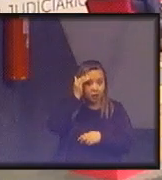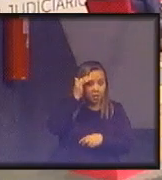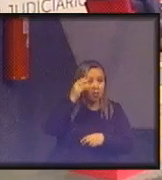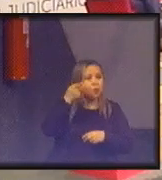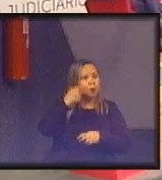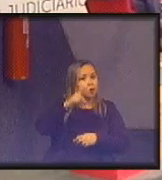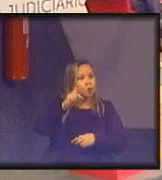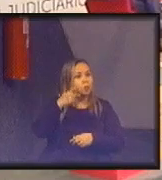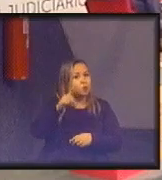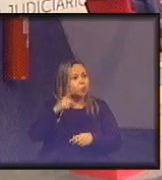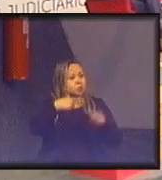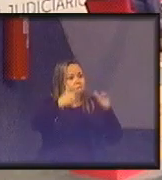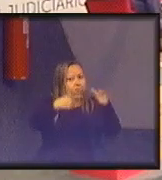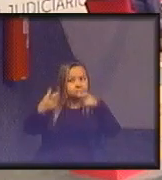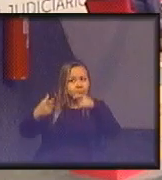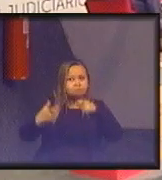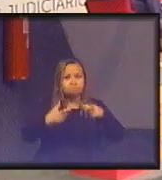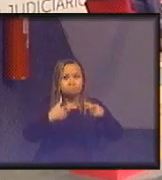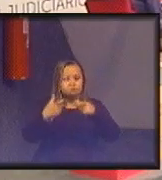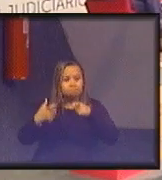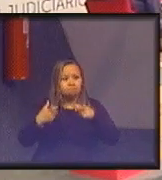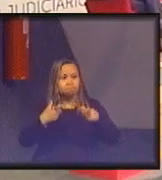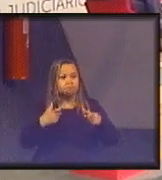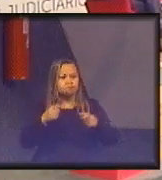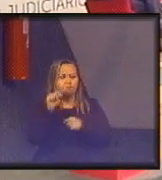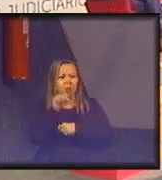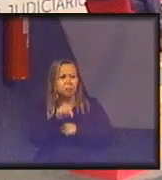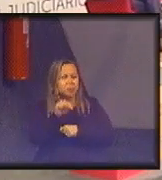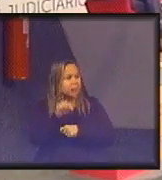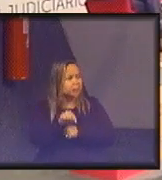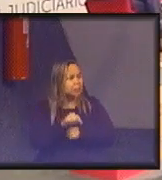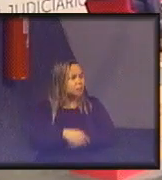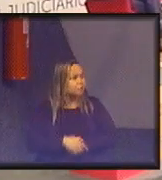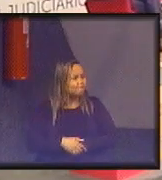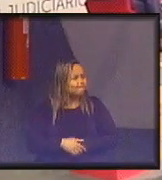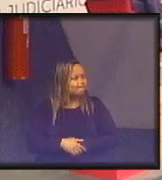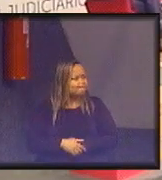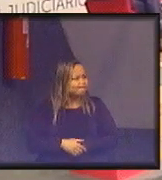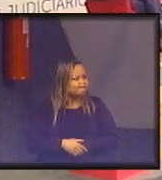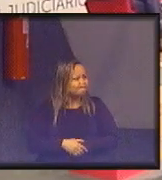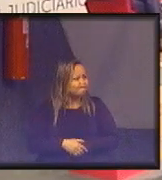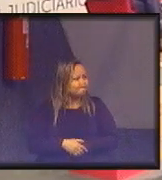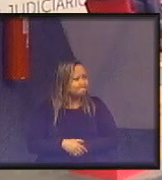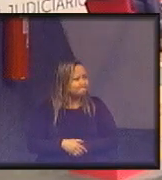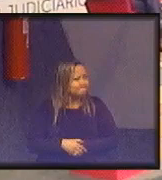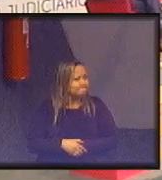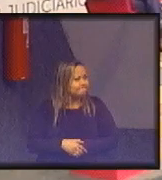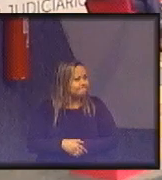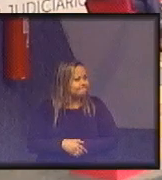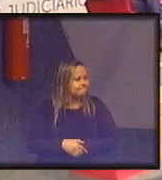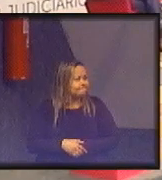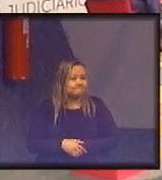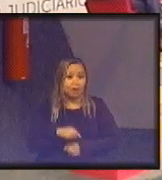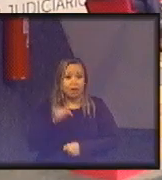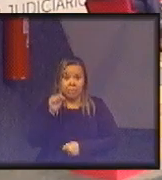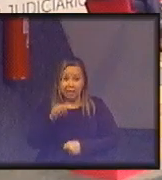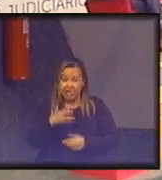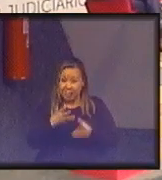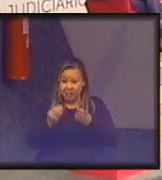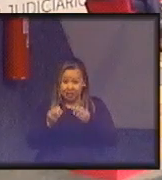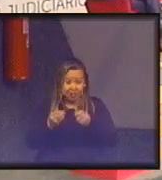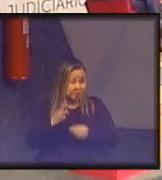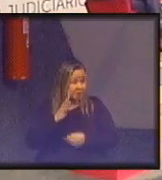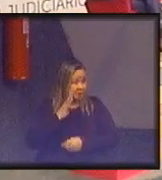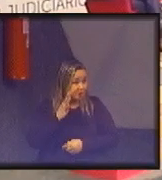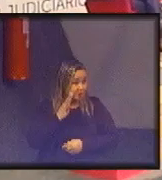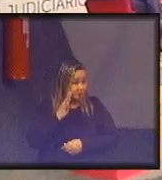seus ambientes isso é não ia falar um palavrão daqueles mas isso daqui é muito legal